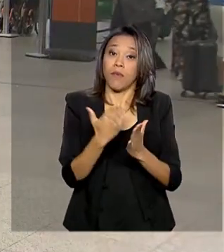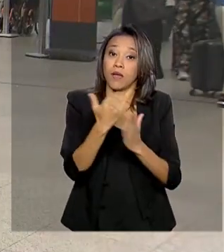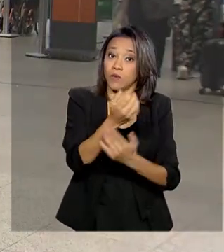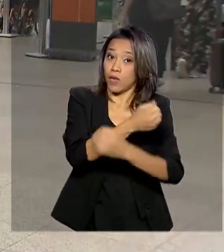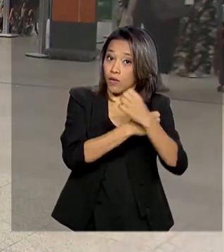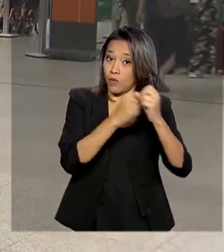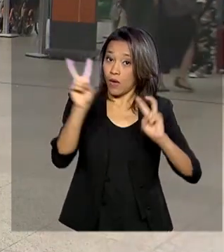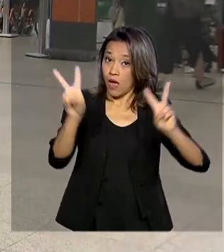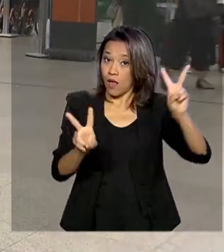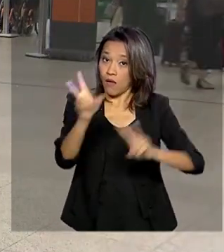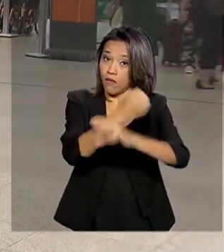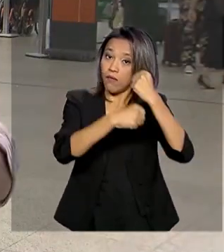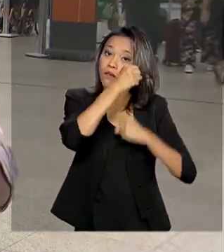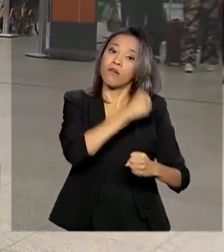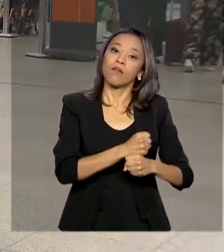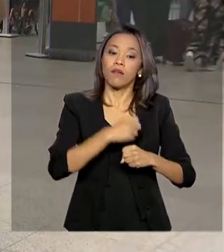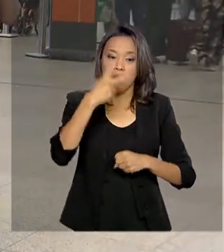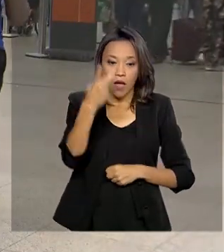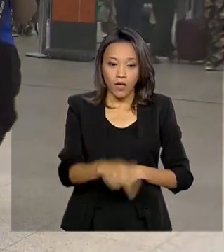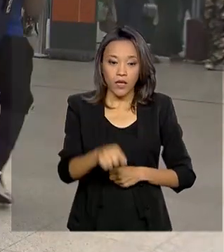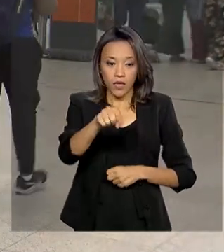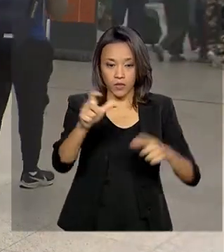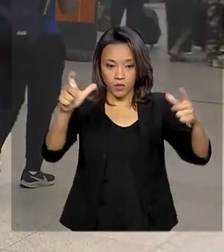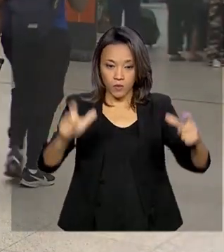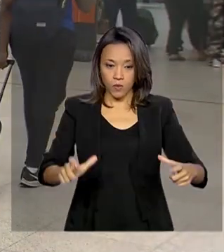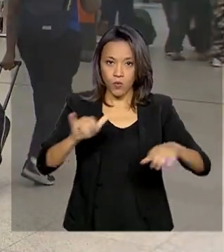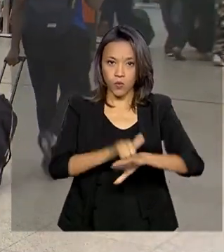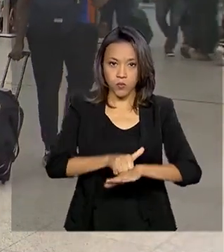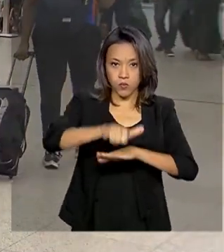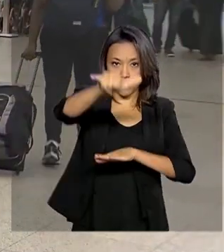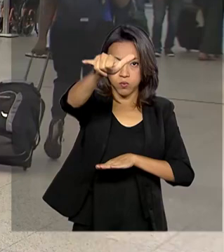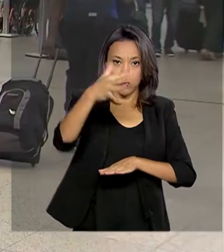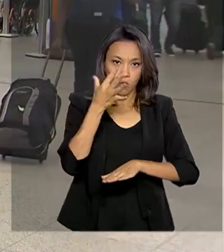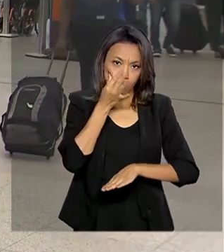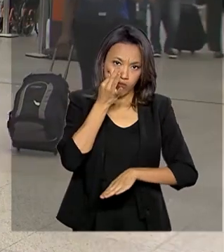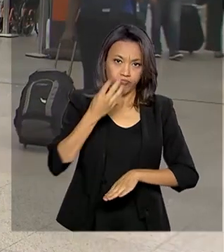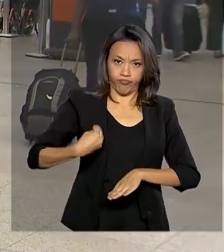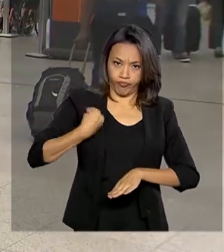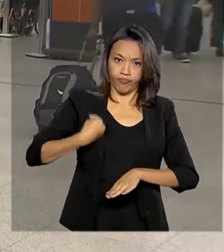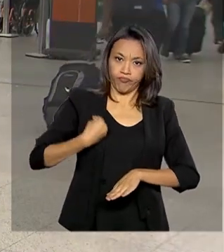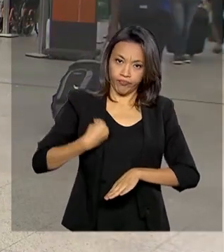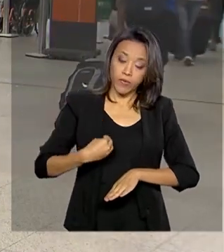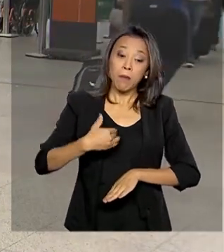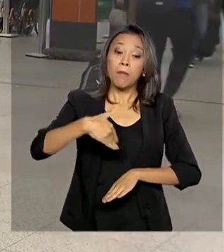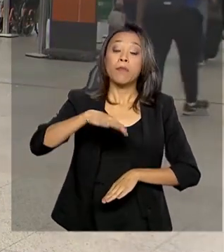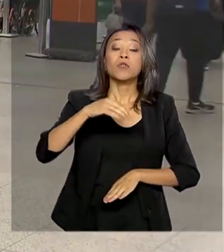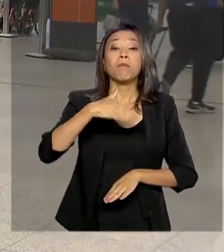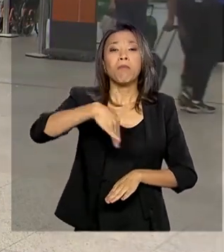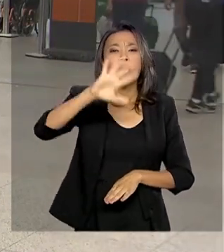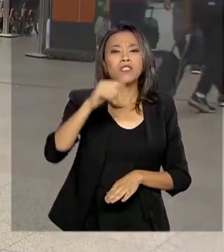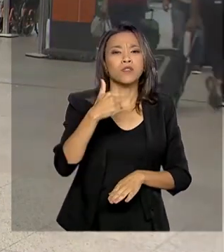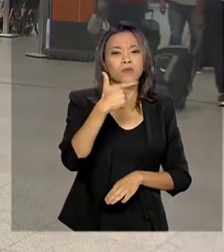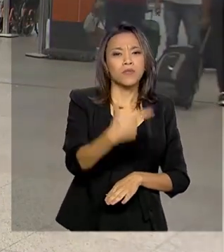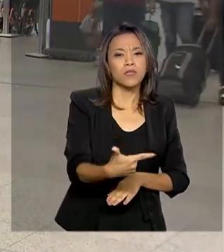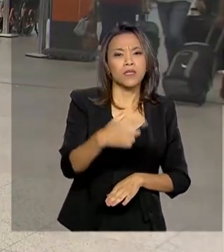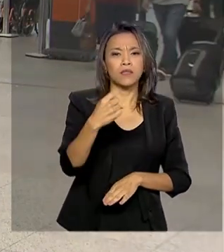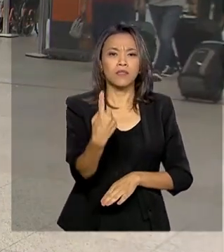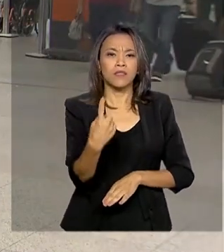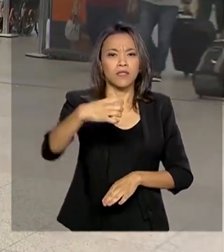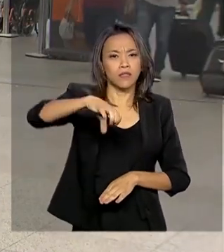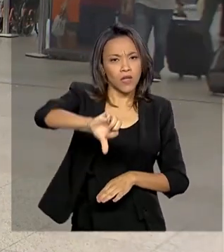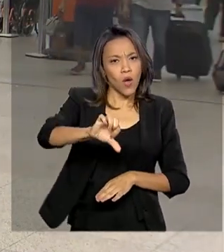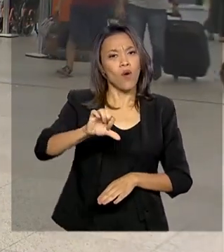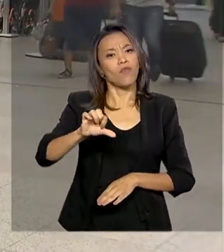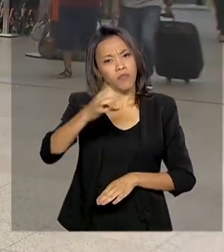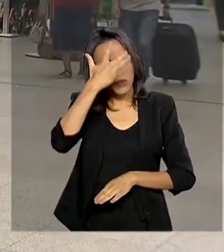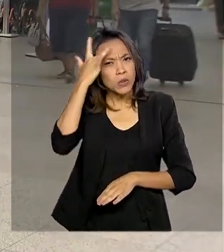aeroporto Santos Dumont, no Rio de Janeiro, onde eu estou agora, a expectativa é de receber mais de 219 mil passageiros até o